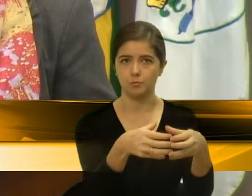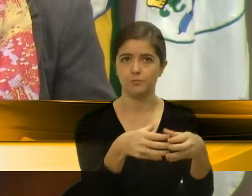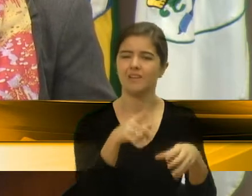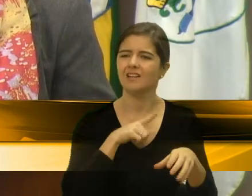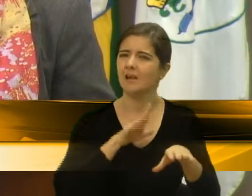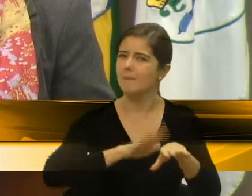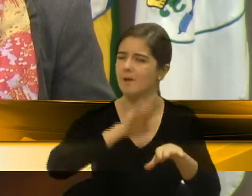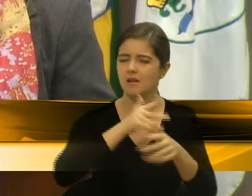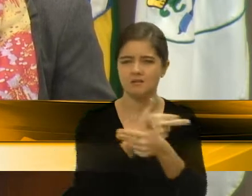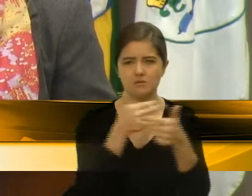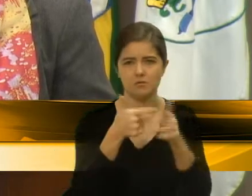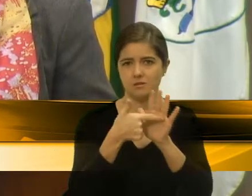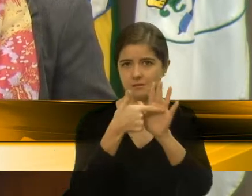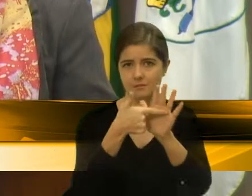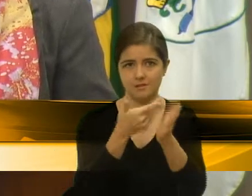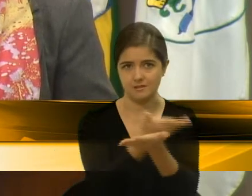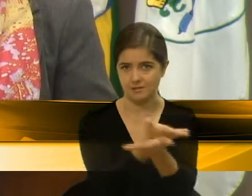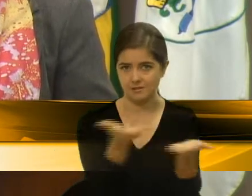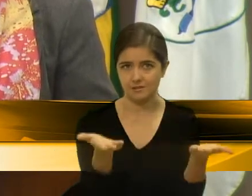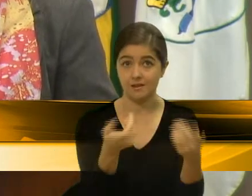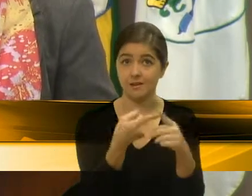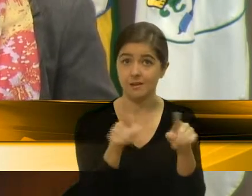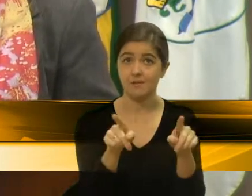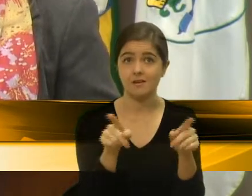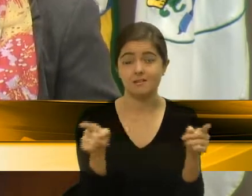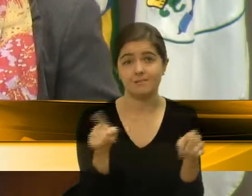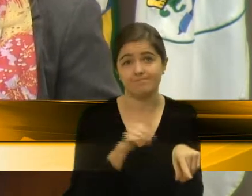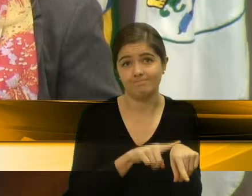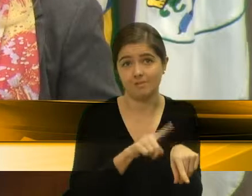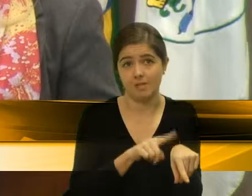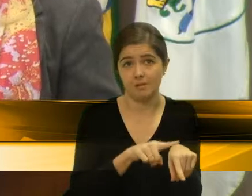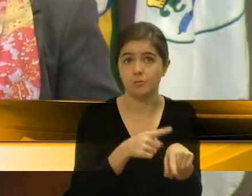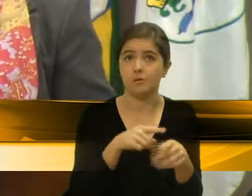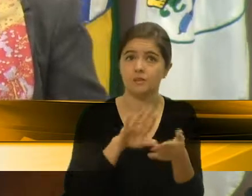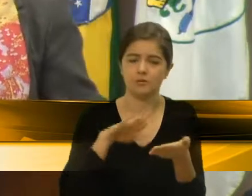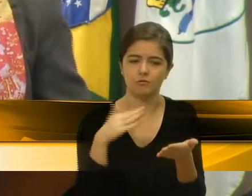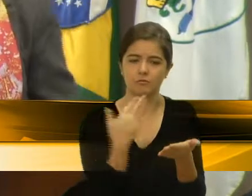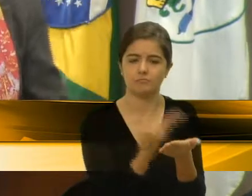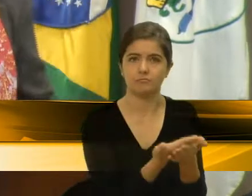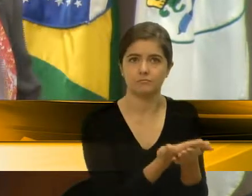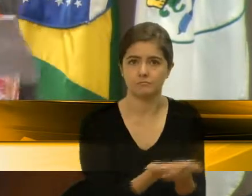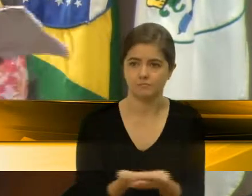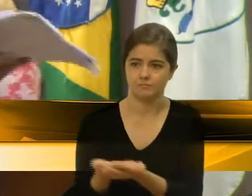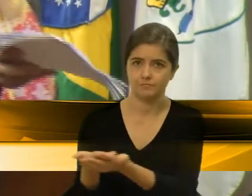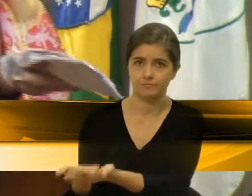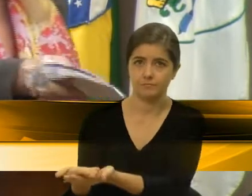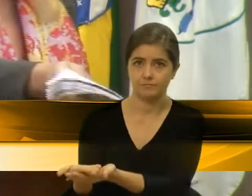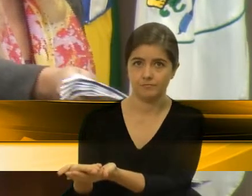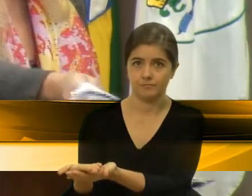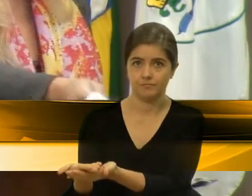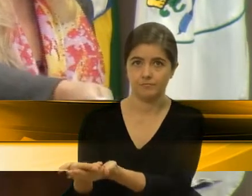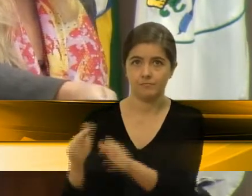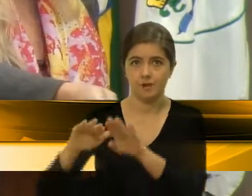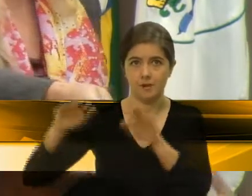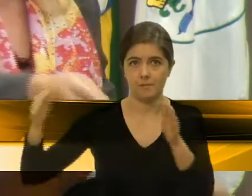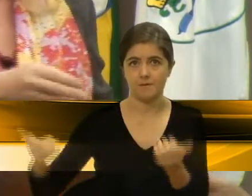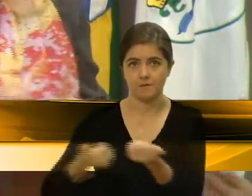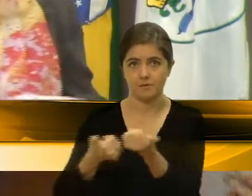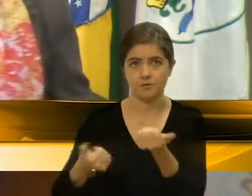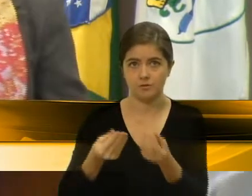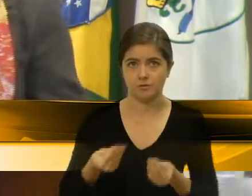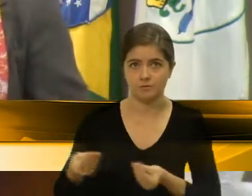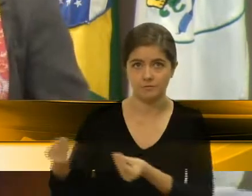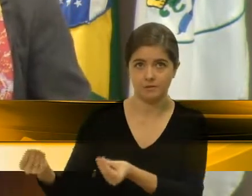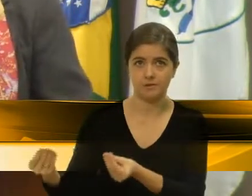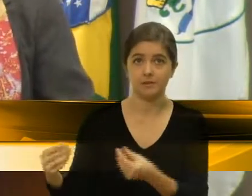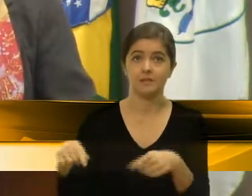mais para estar apresentando, como vocês viram, mas eu vou deixar protocolado aqui na mesa esse trabalho por escrito. E vou deixar